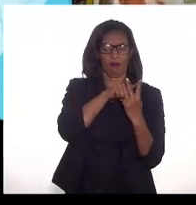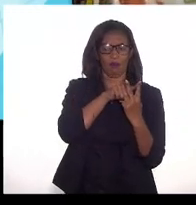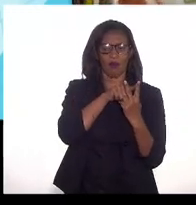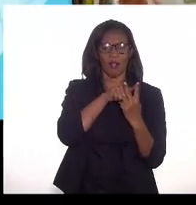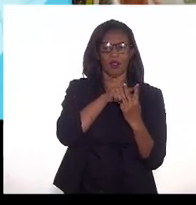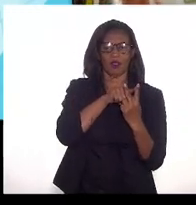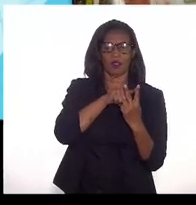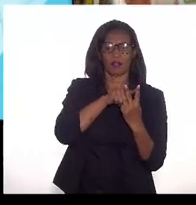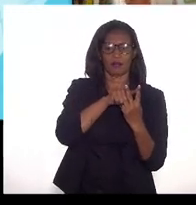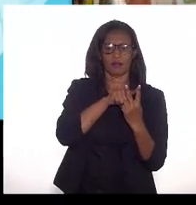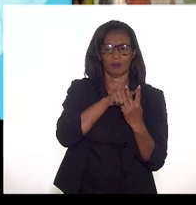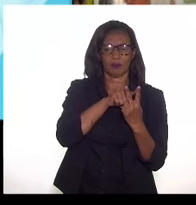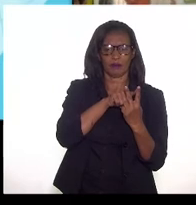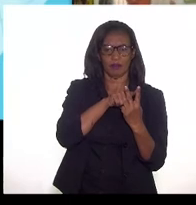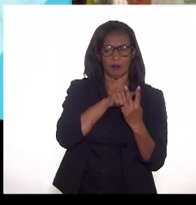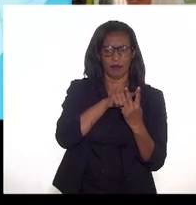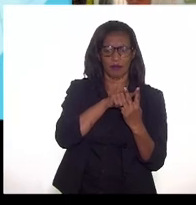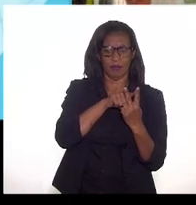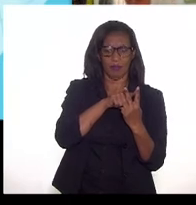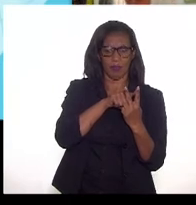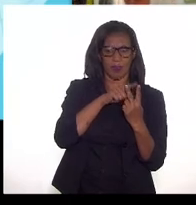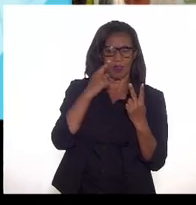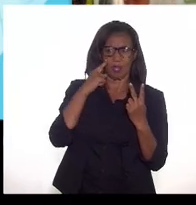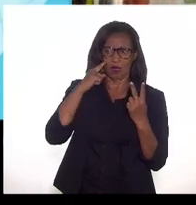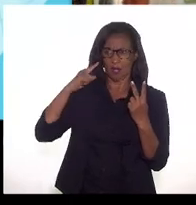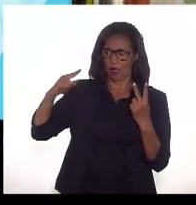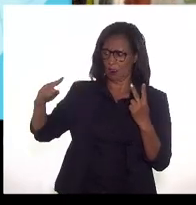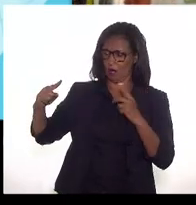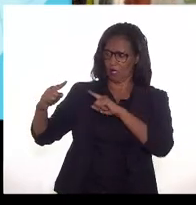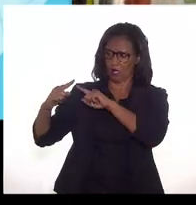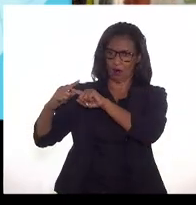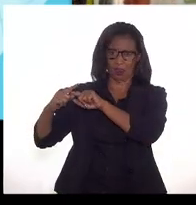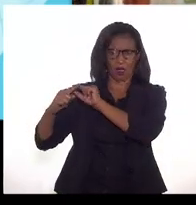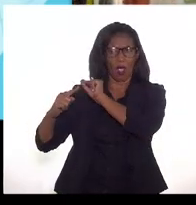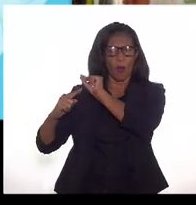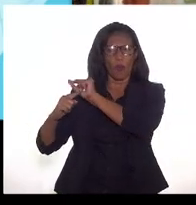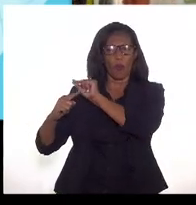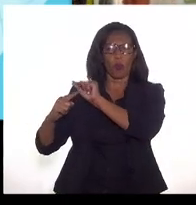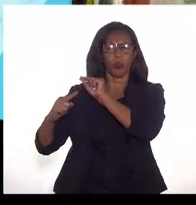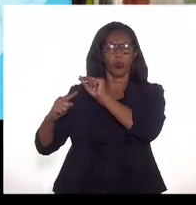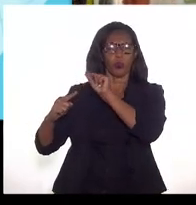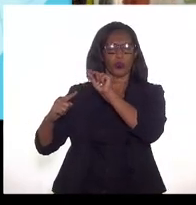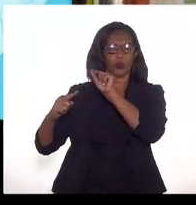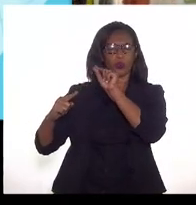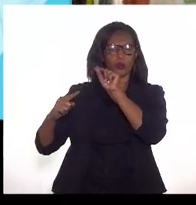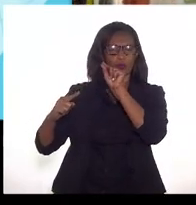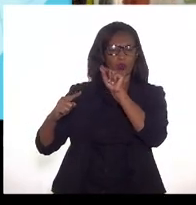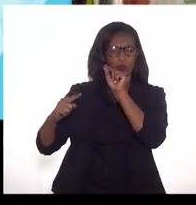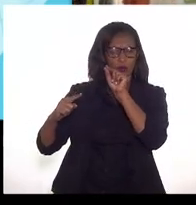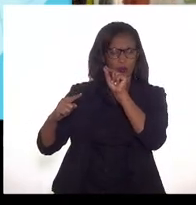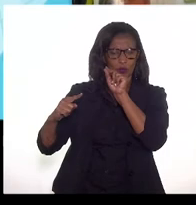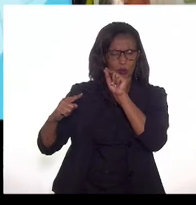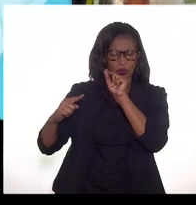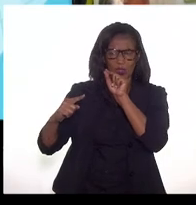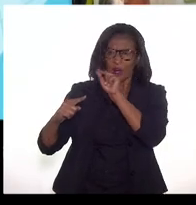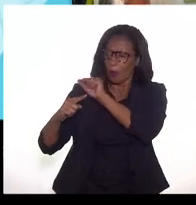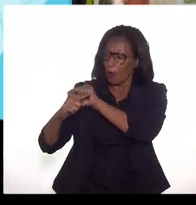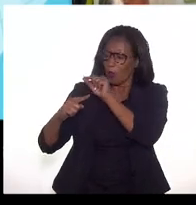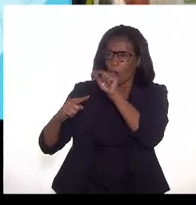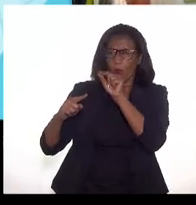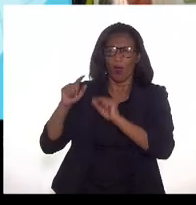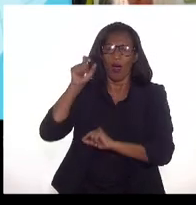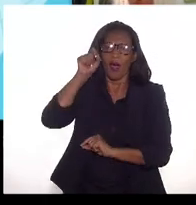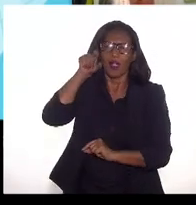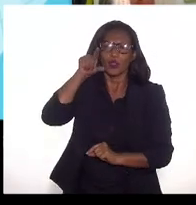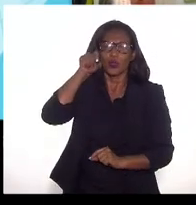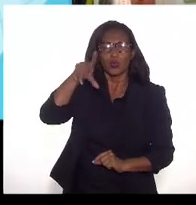chamo a atenção para as linhas pontilhadas, porque essa linha azul escuro pontilhada que